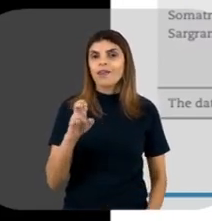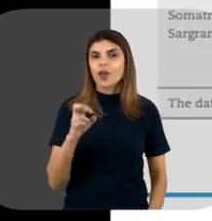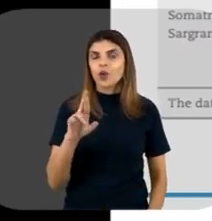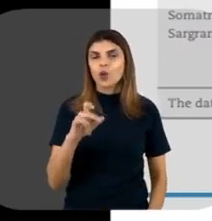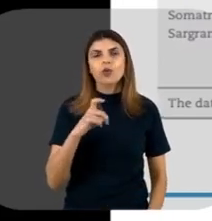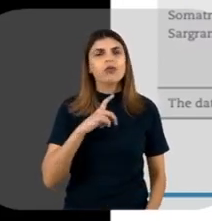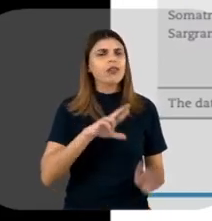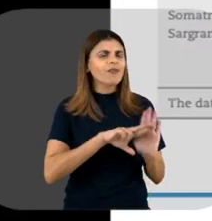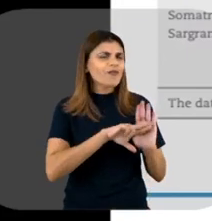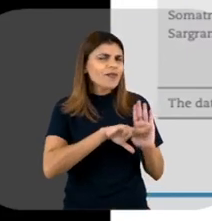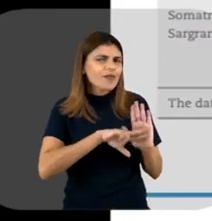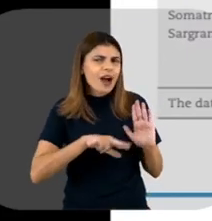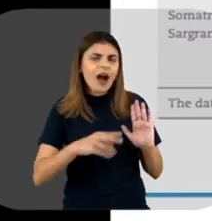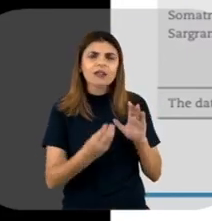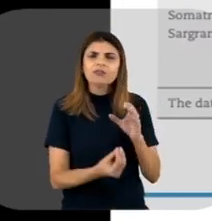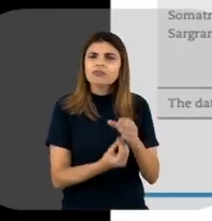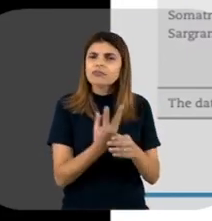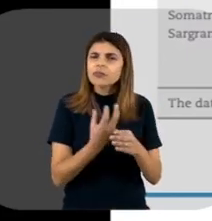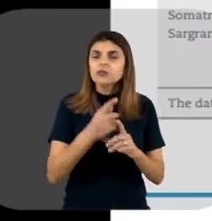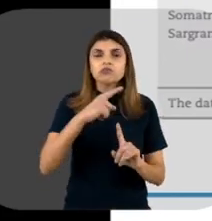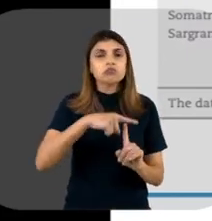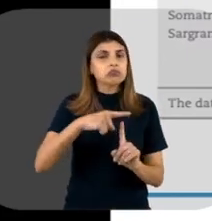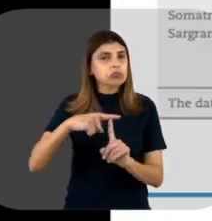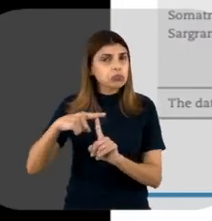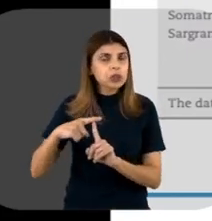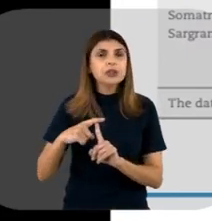albumina produzida, né?